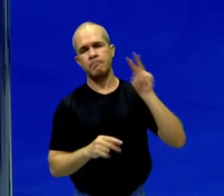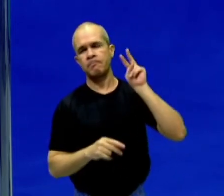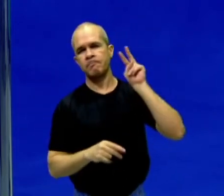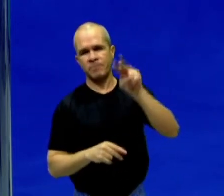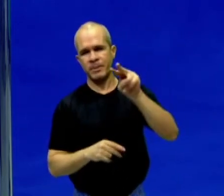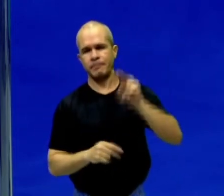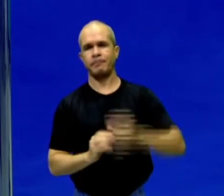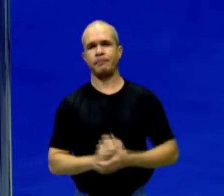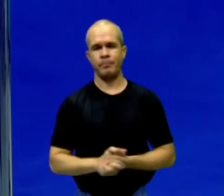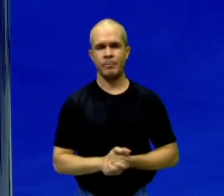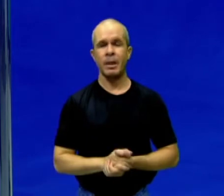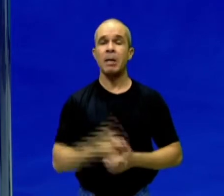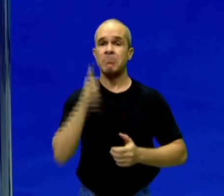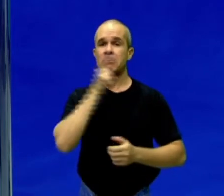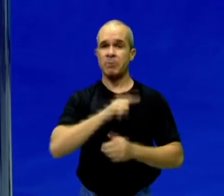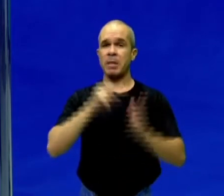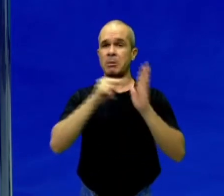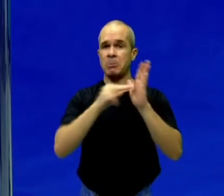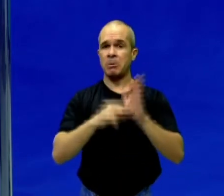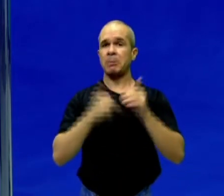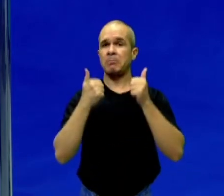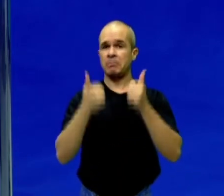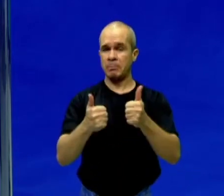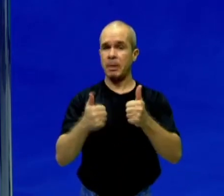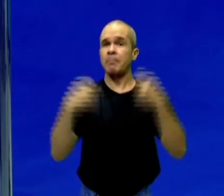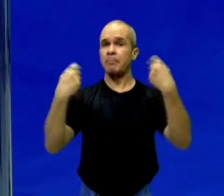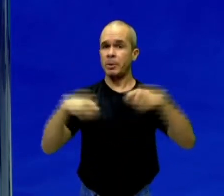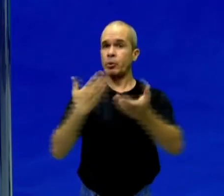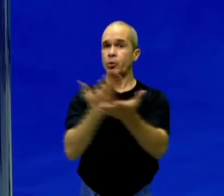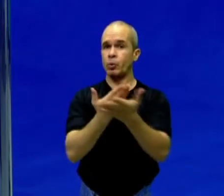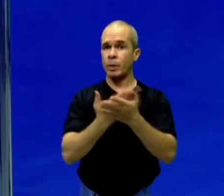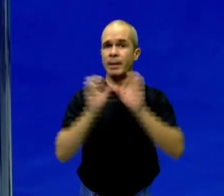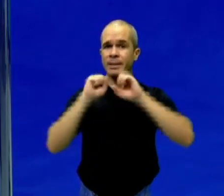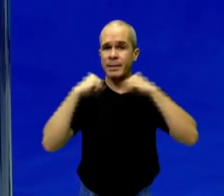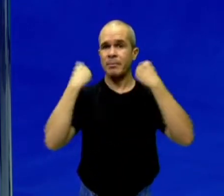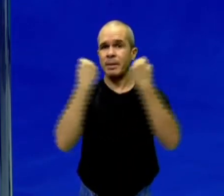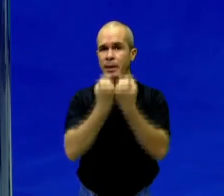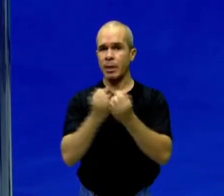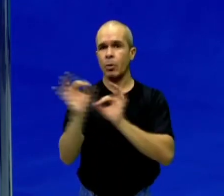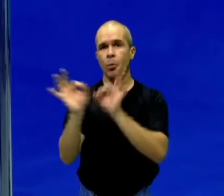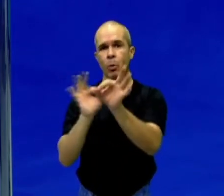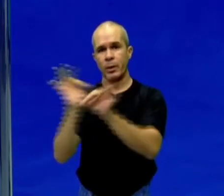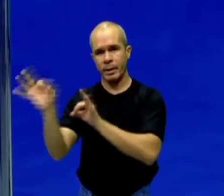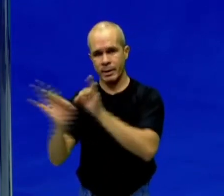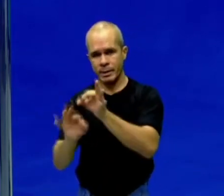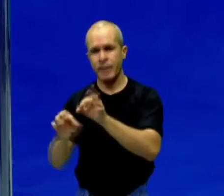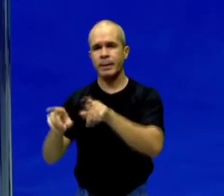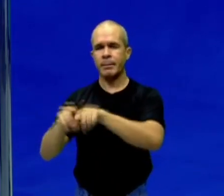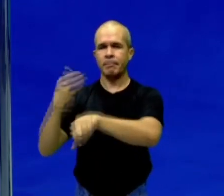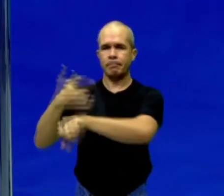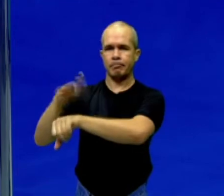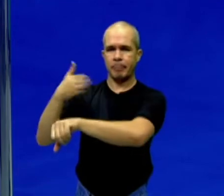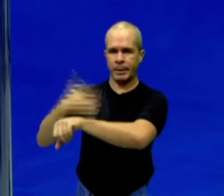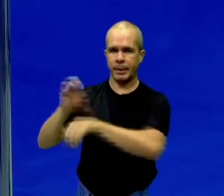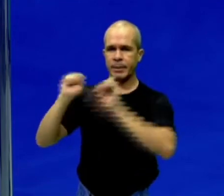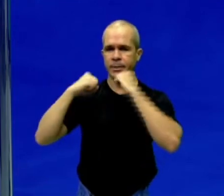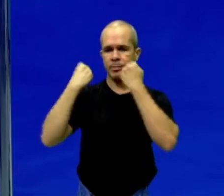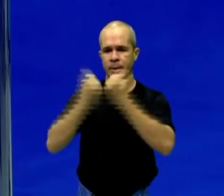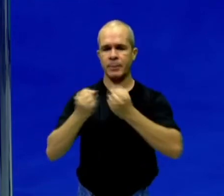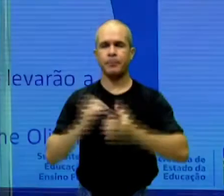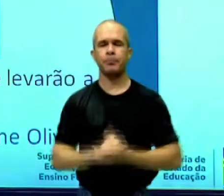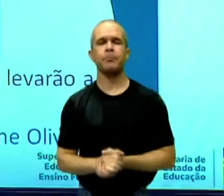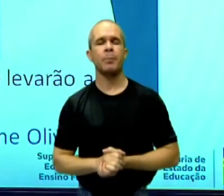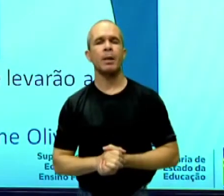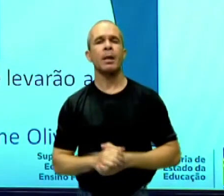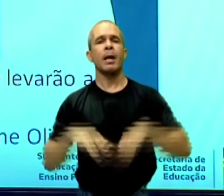Viu como é importante a gente estudar sobre o seminário e entender como preparar e organizar o seminário? Então, vamos lá. Tenha uma